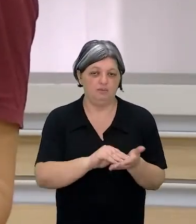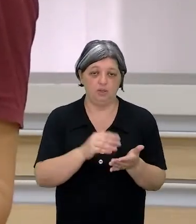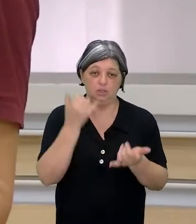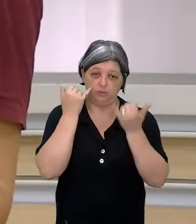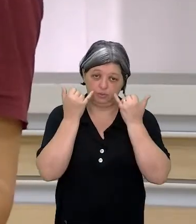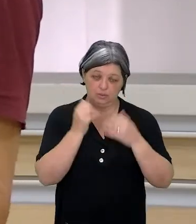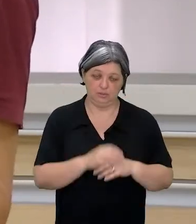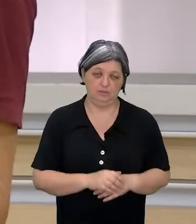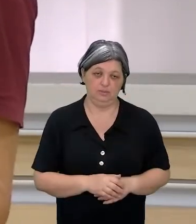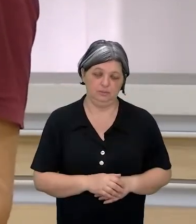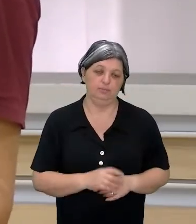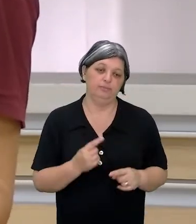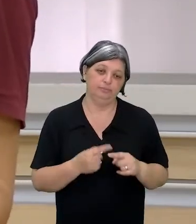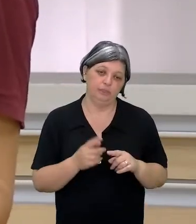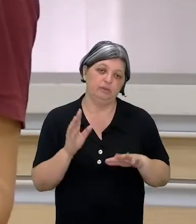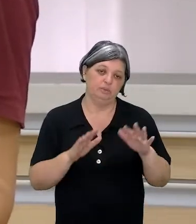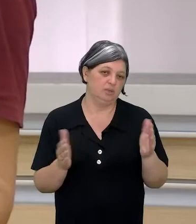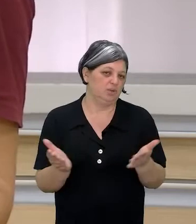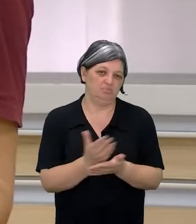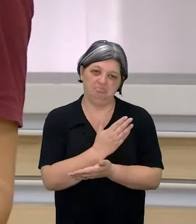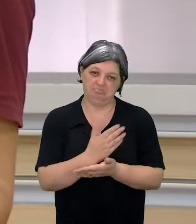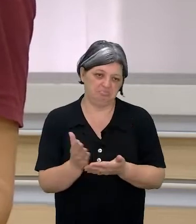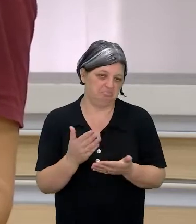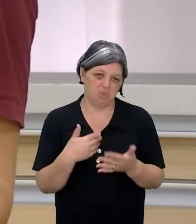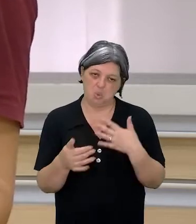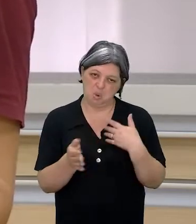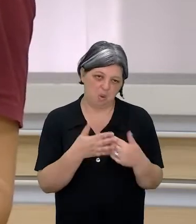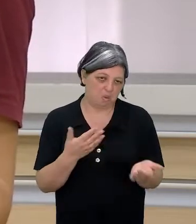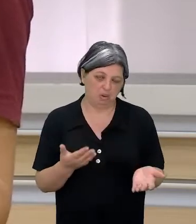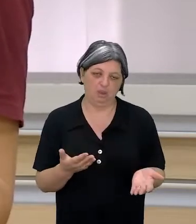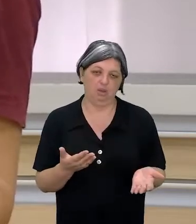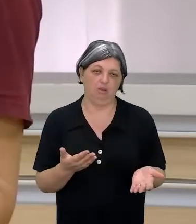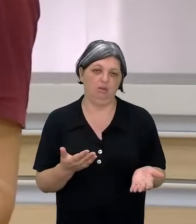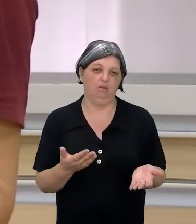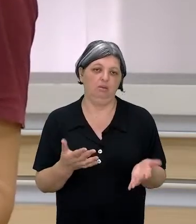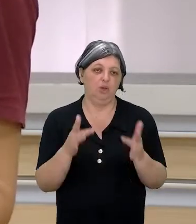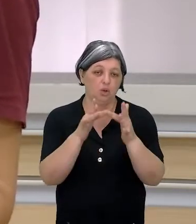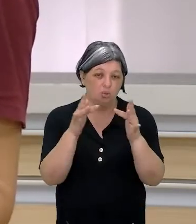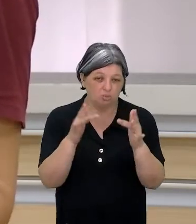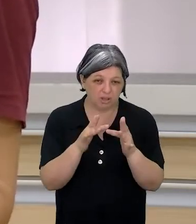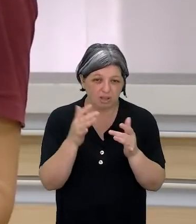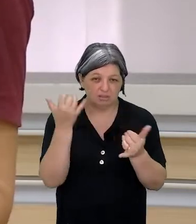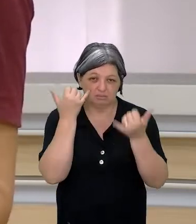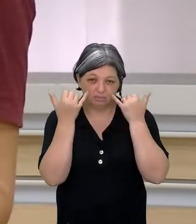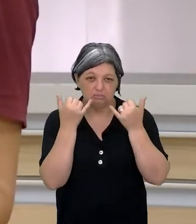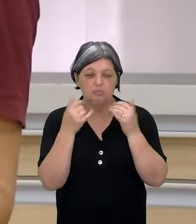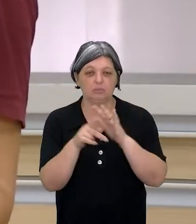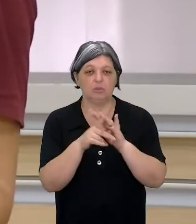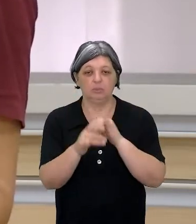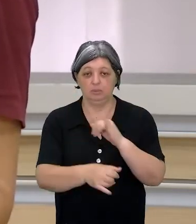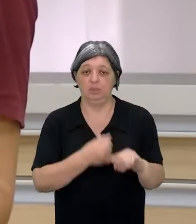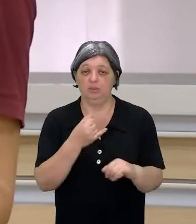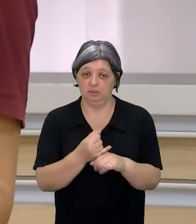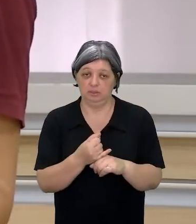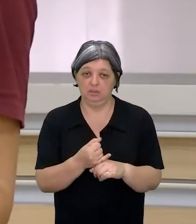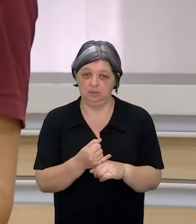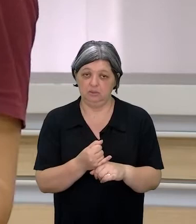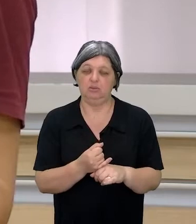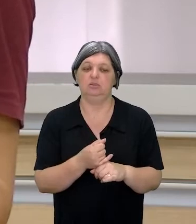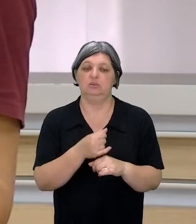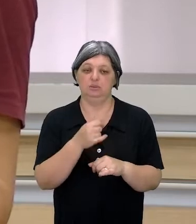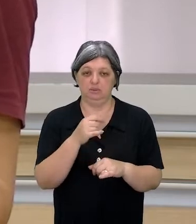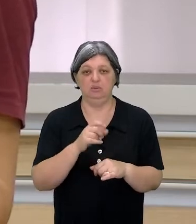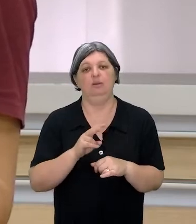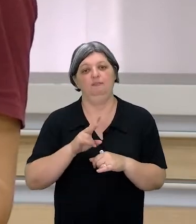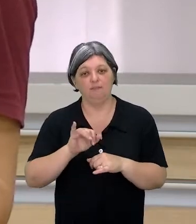É que o fato é que qualquer informação e qualquer contato que a gente tem online, ele obrigatoriamente vai passar por esse